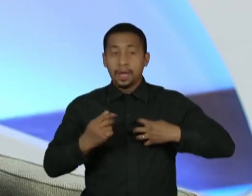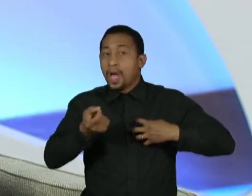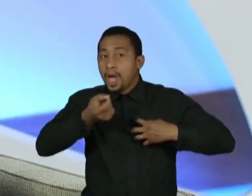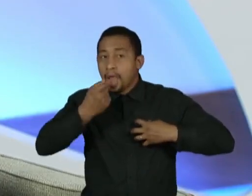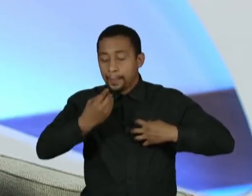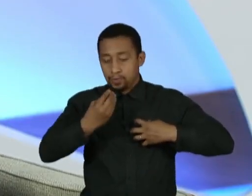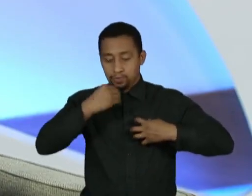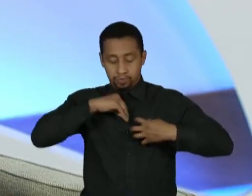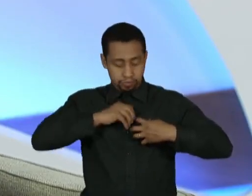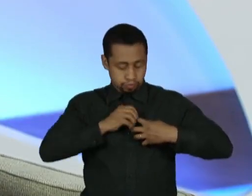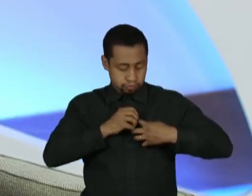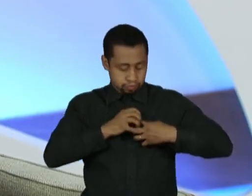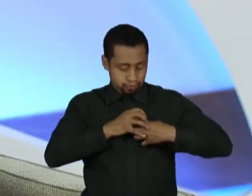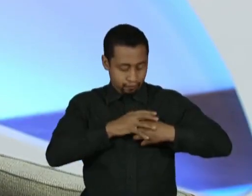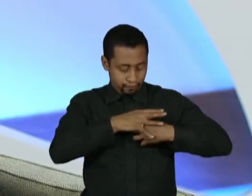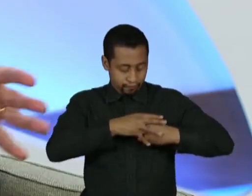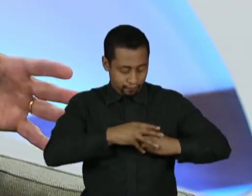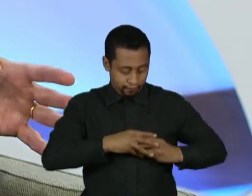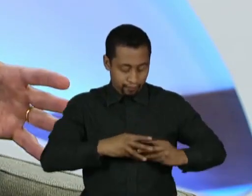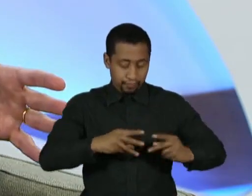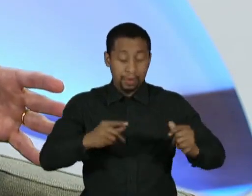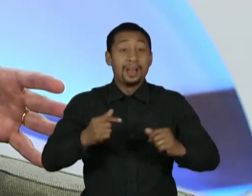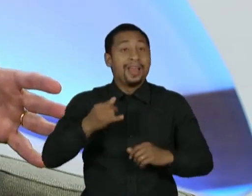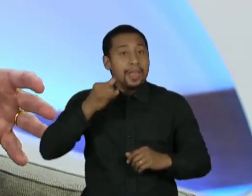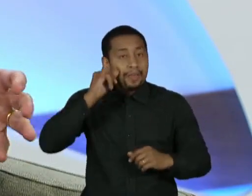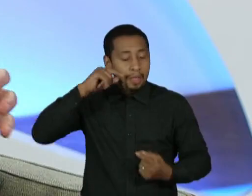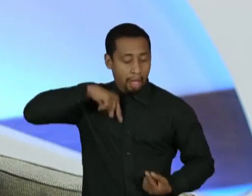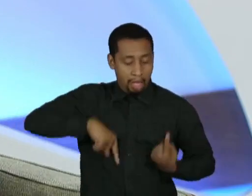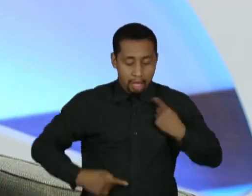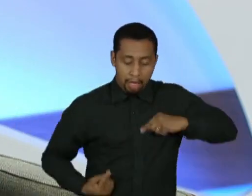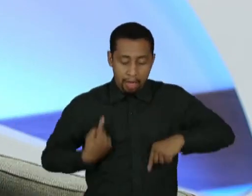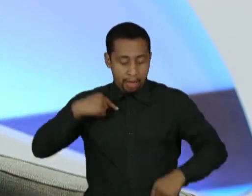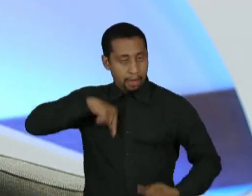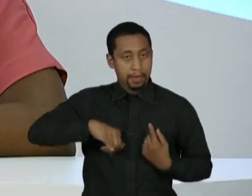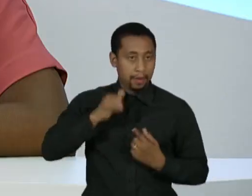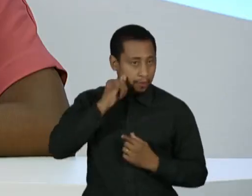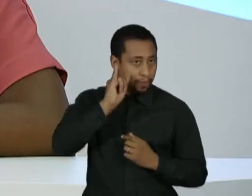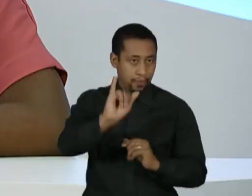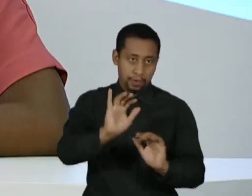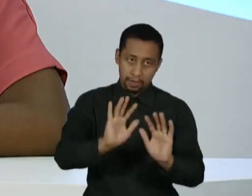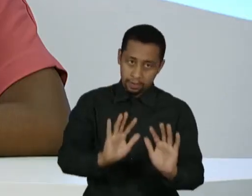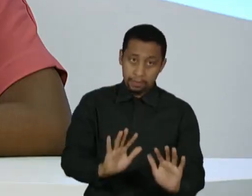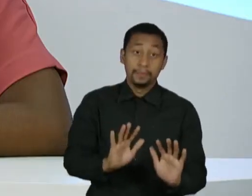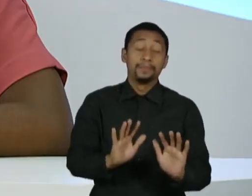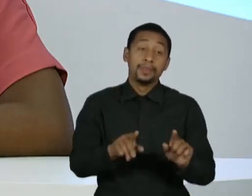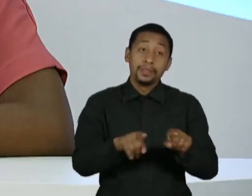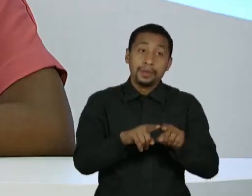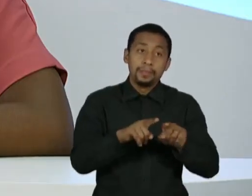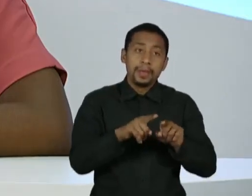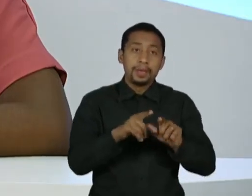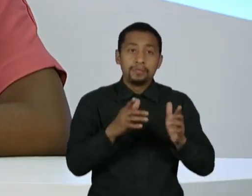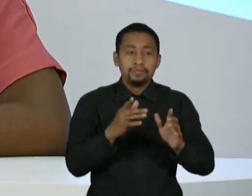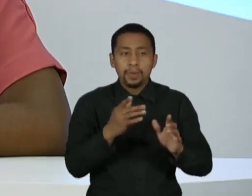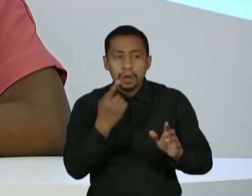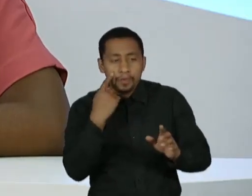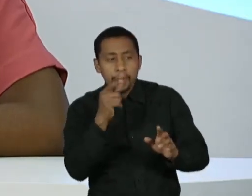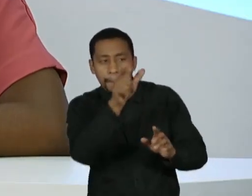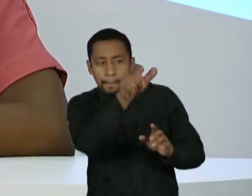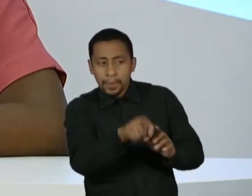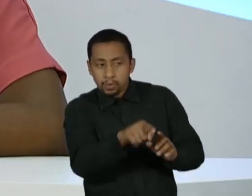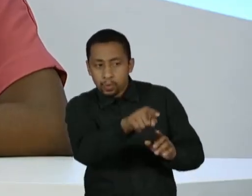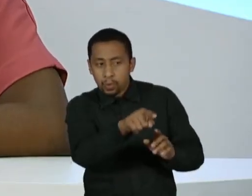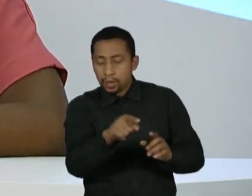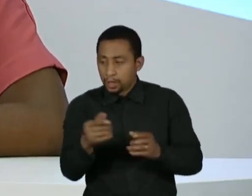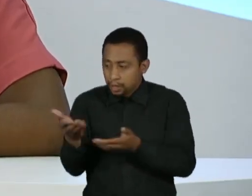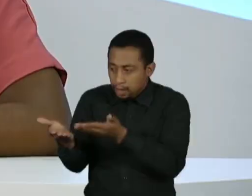circulação. O desenvolvimento de marcadores que vão permitir saber exatamente quem vai responder daquele